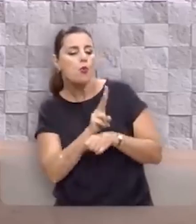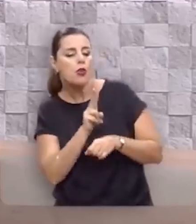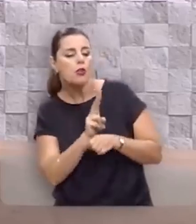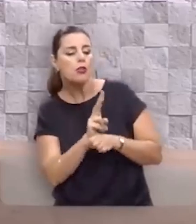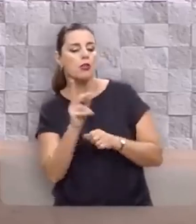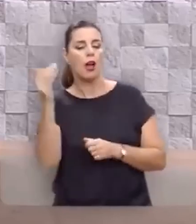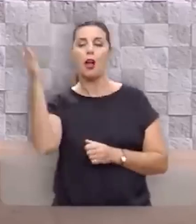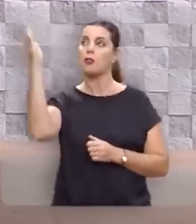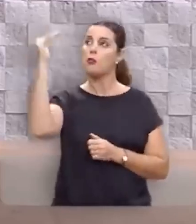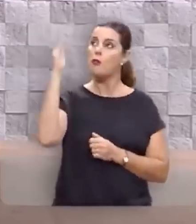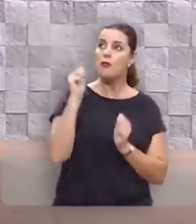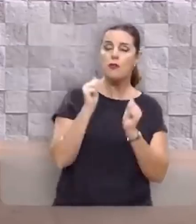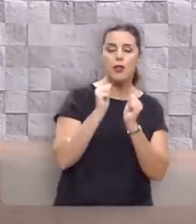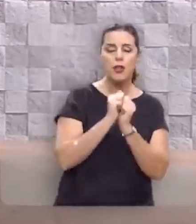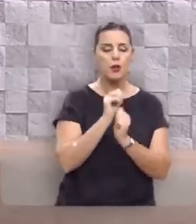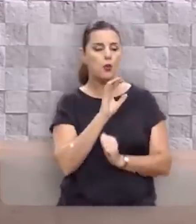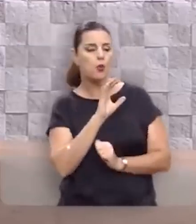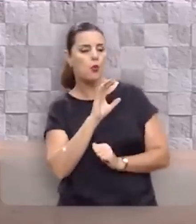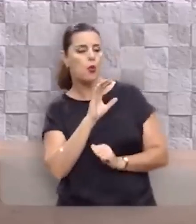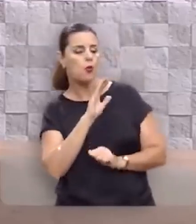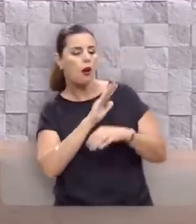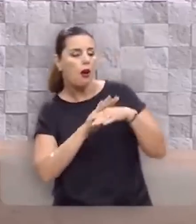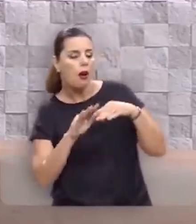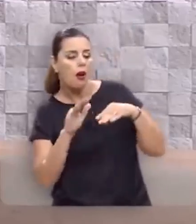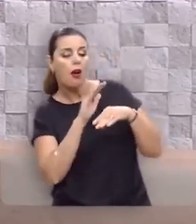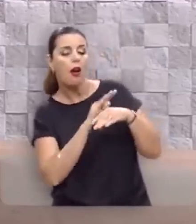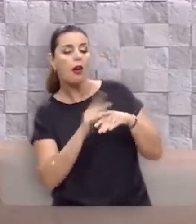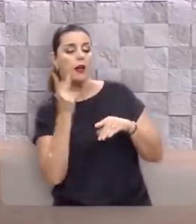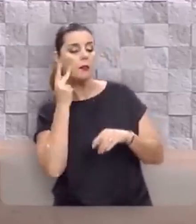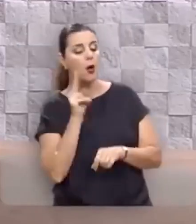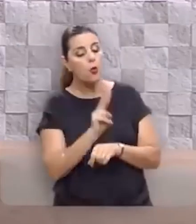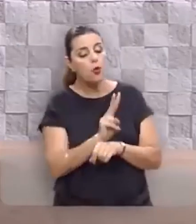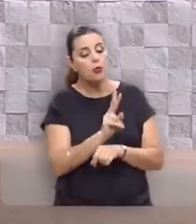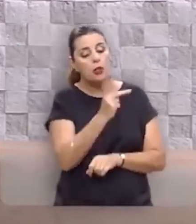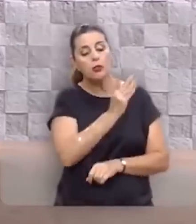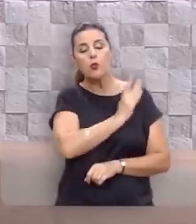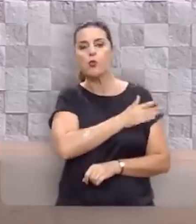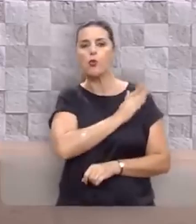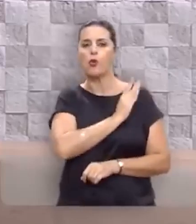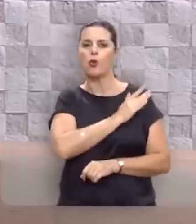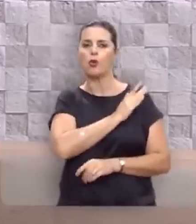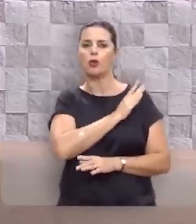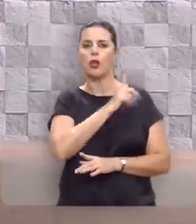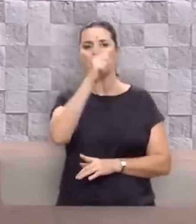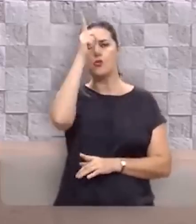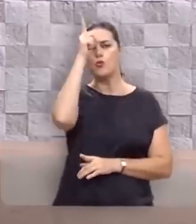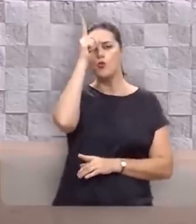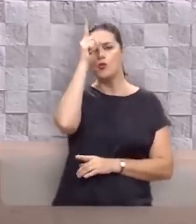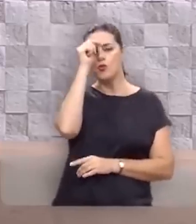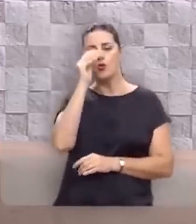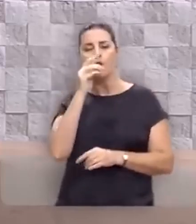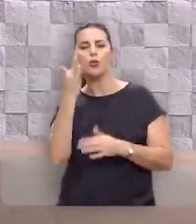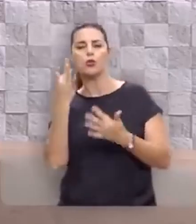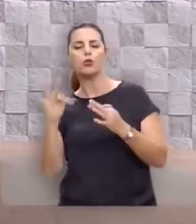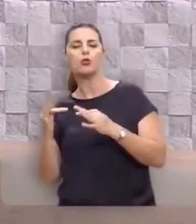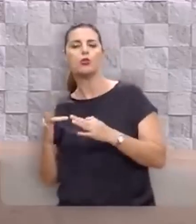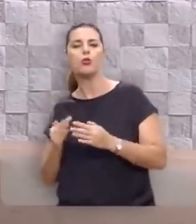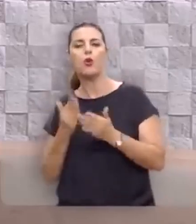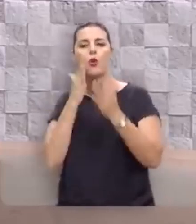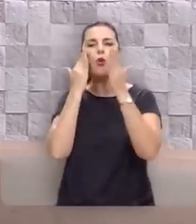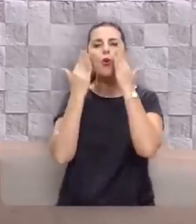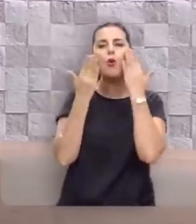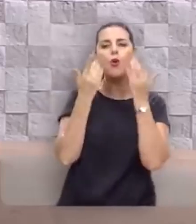com o seu orvalho terapêutico, para balsamizar o seu coração, para aliviar sua dor, para enxugar suas